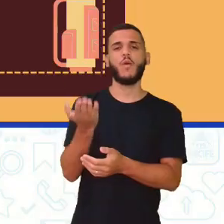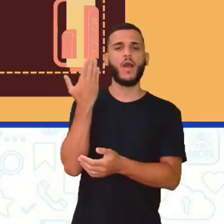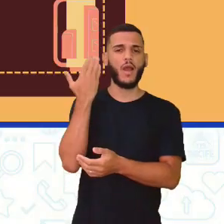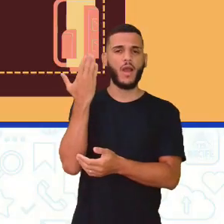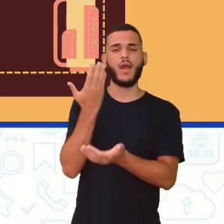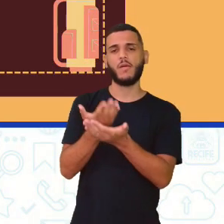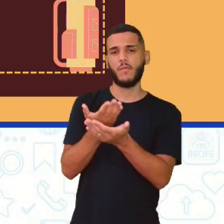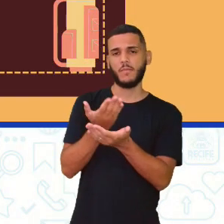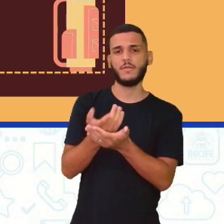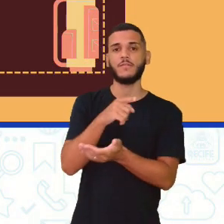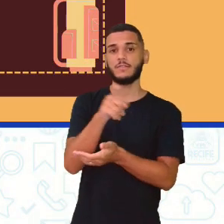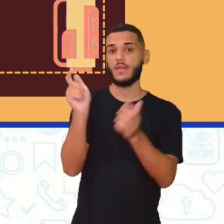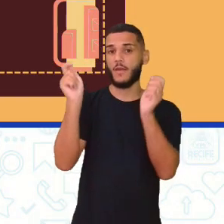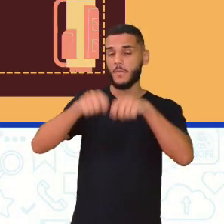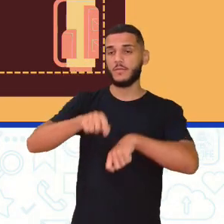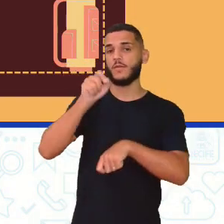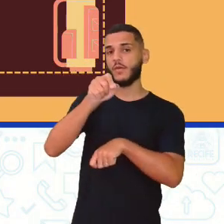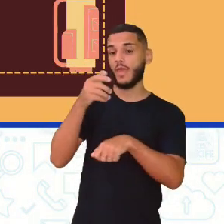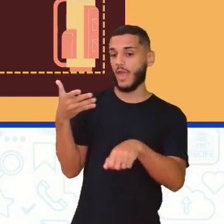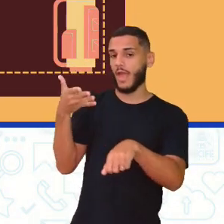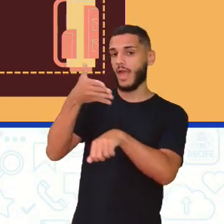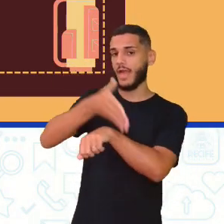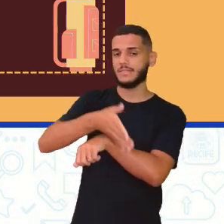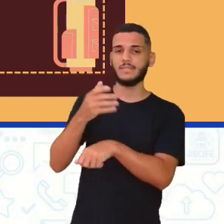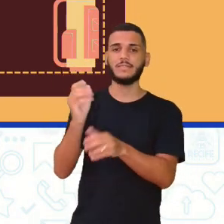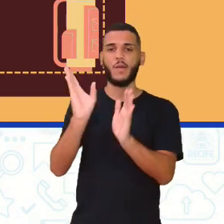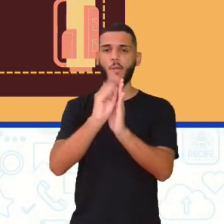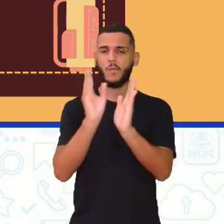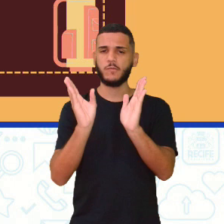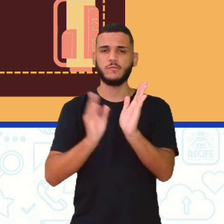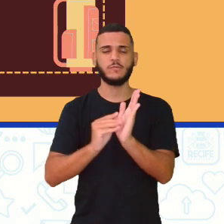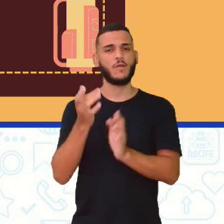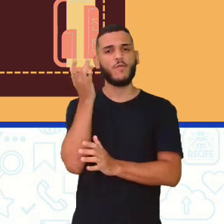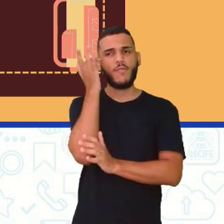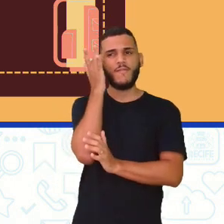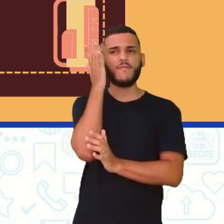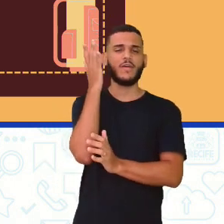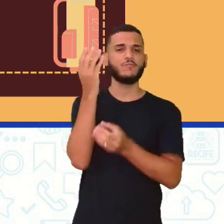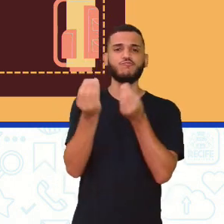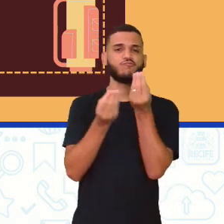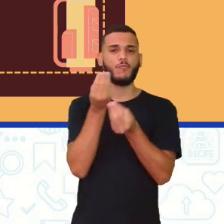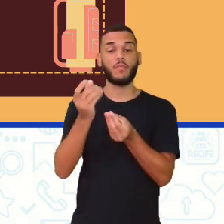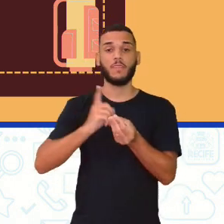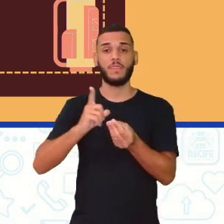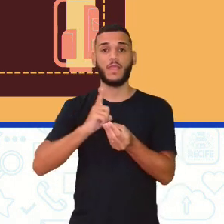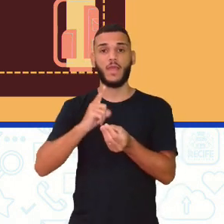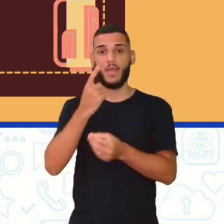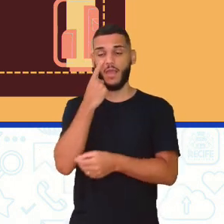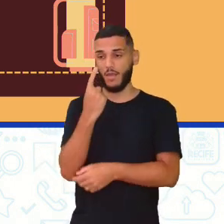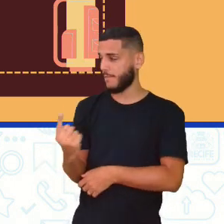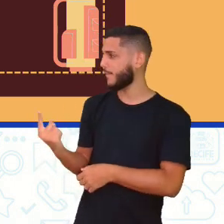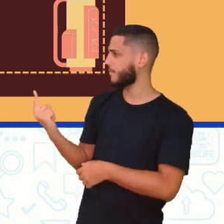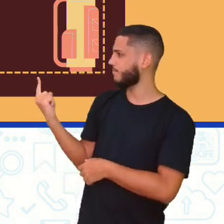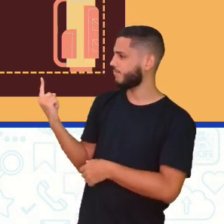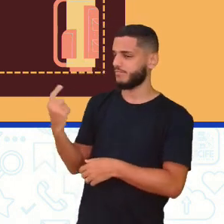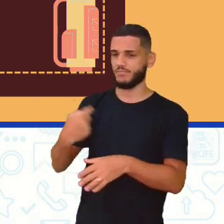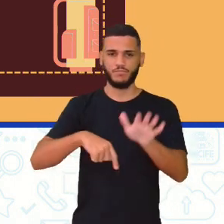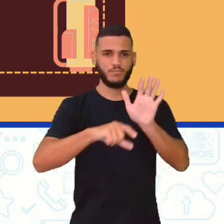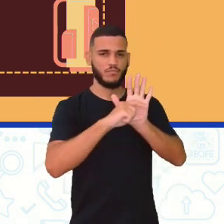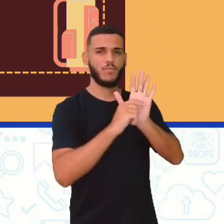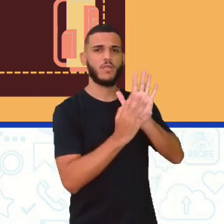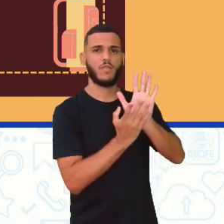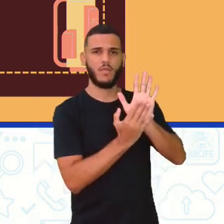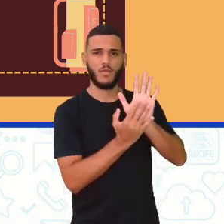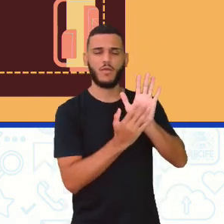vocês possam aí acessar esse conteúdo de forma mais fácil. Então, na tela tem aí um QR